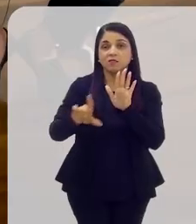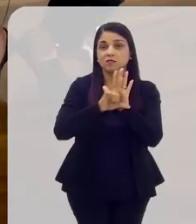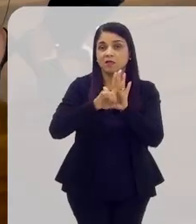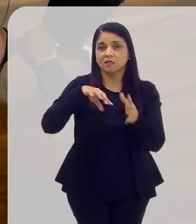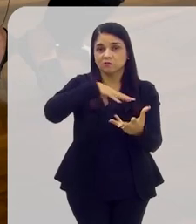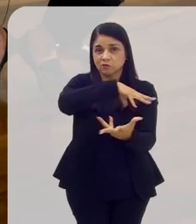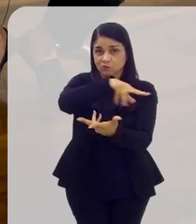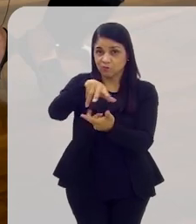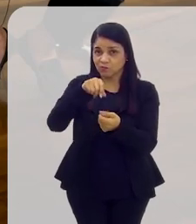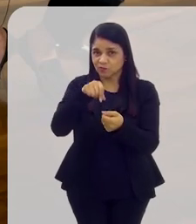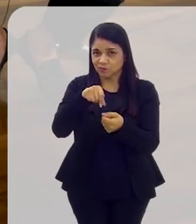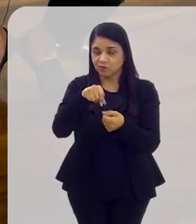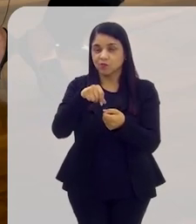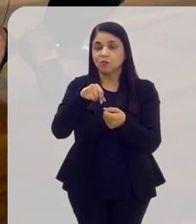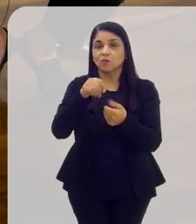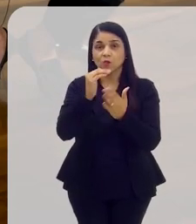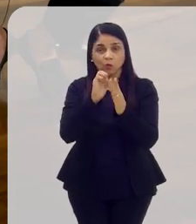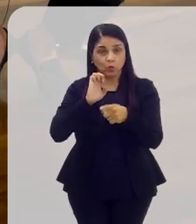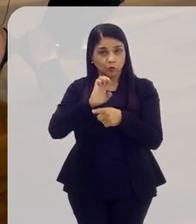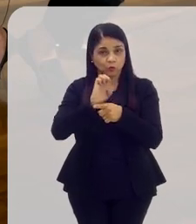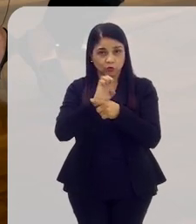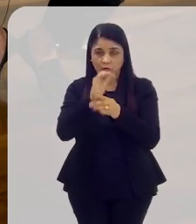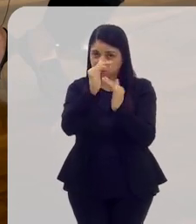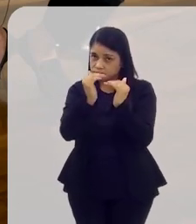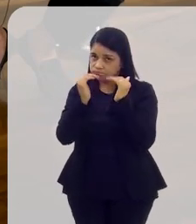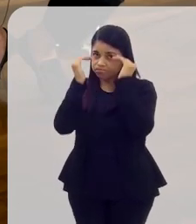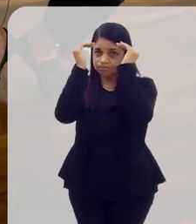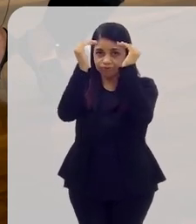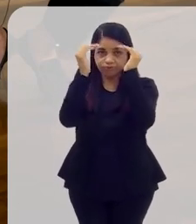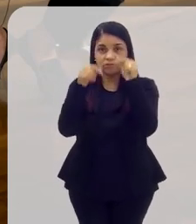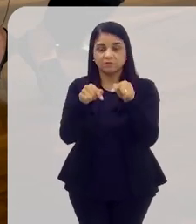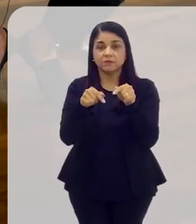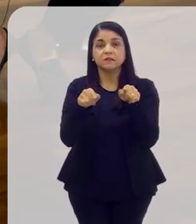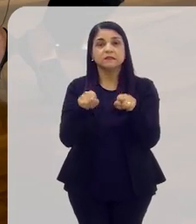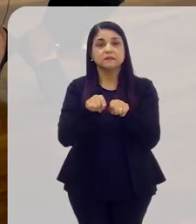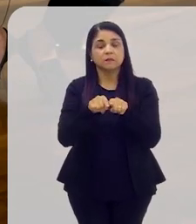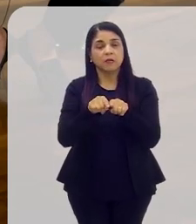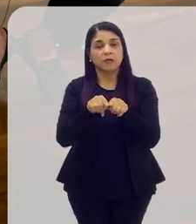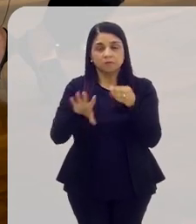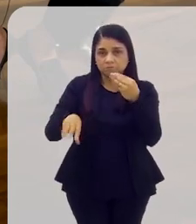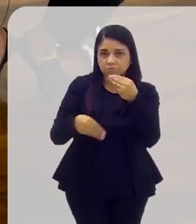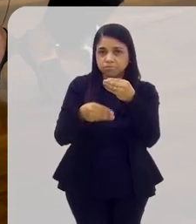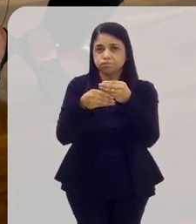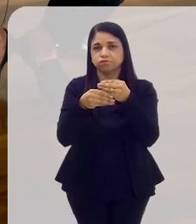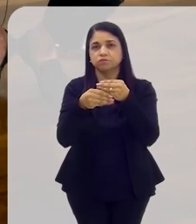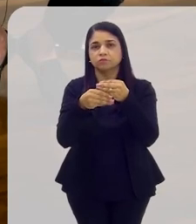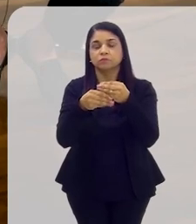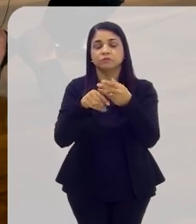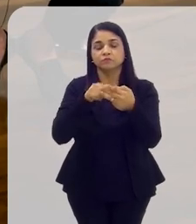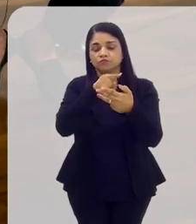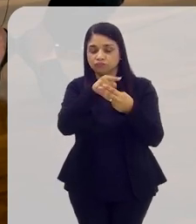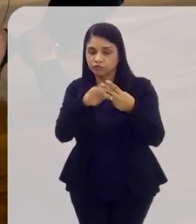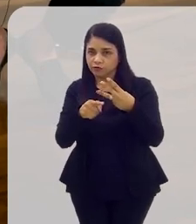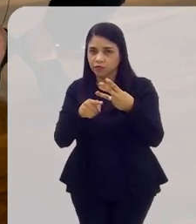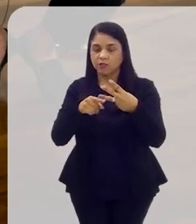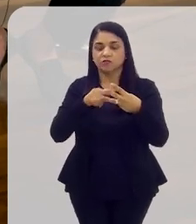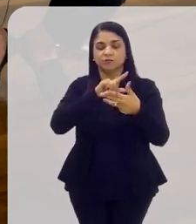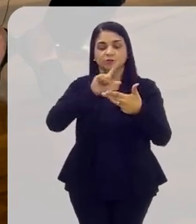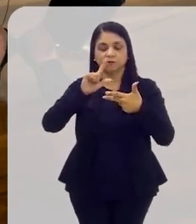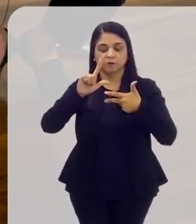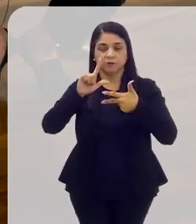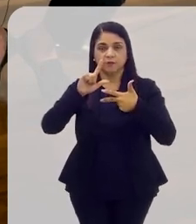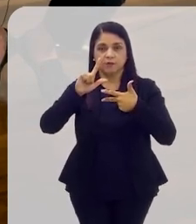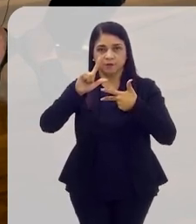O Estado é composto justamente, ele é soberano, os Estados nacionais e composto lá dos poderes